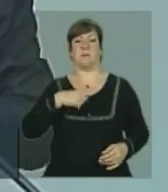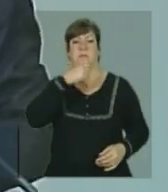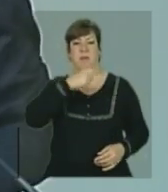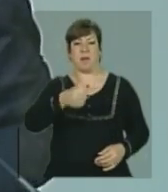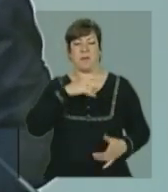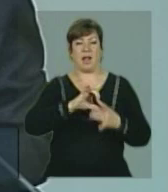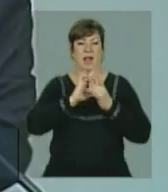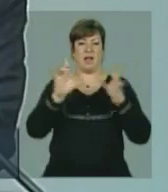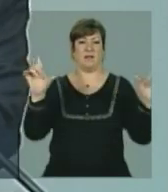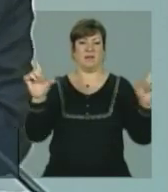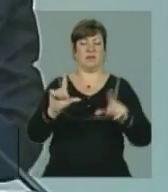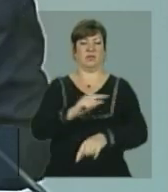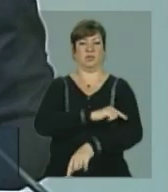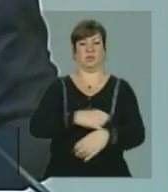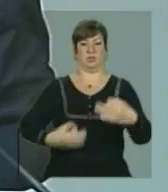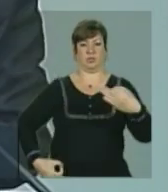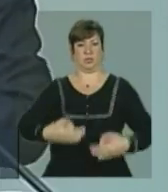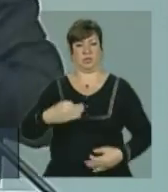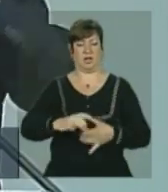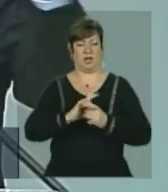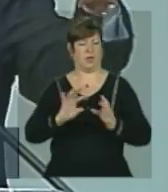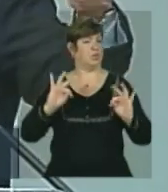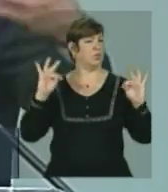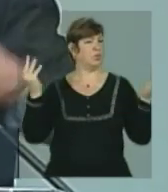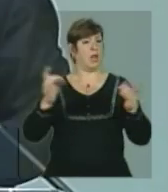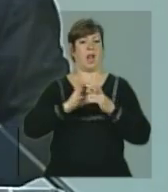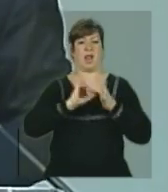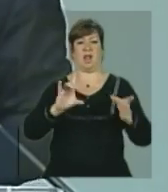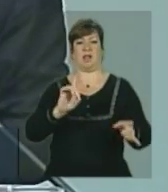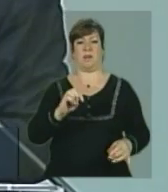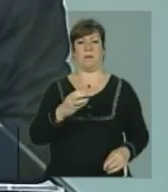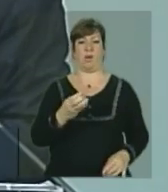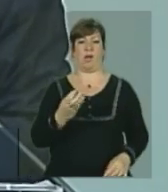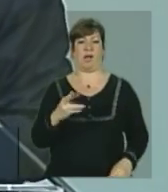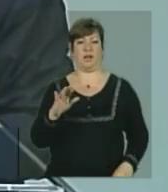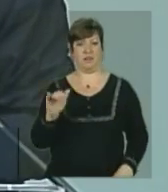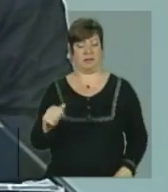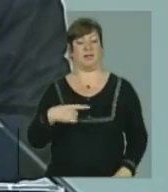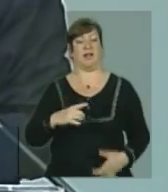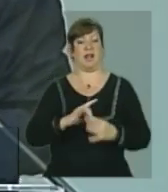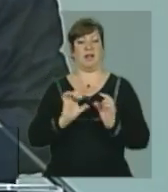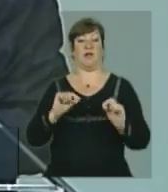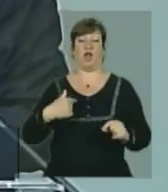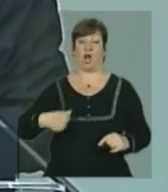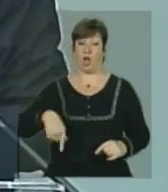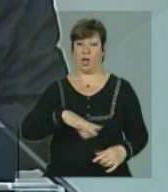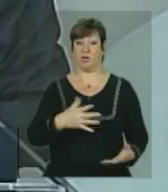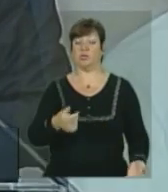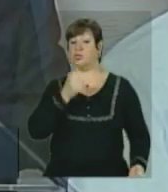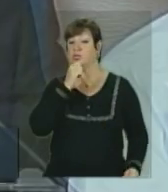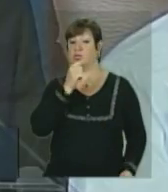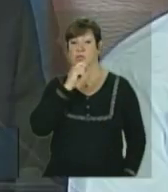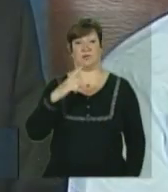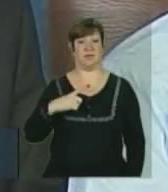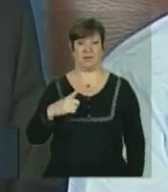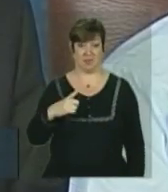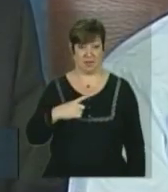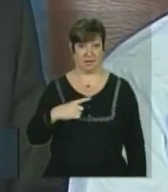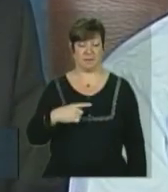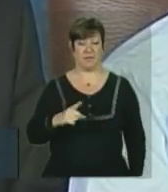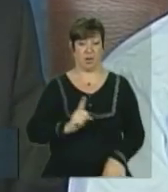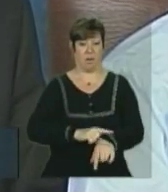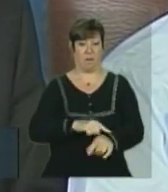livre, numa justiça livre, Ministério Público livre, num Brasil livre que nós estamos vivendo. E nós não tivemos, no período